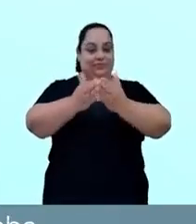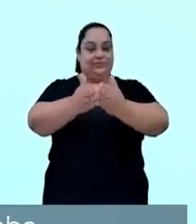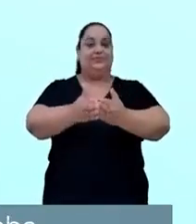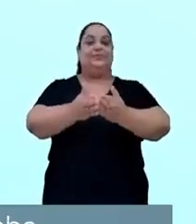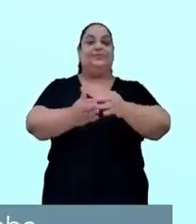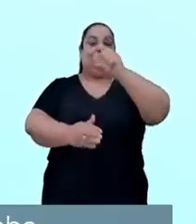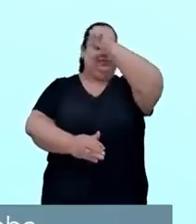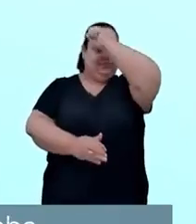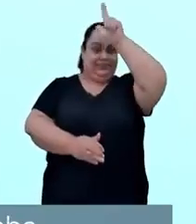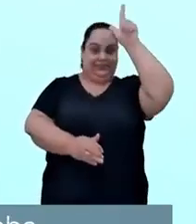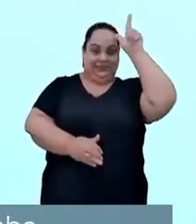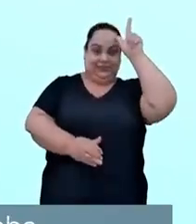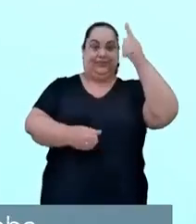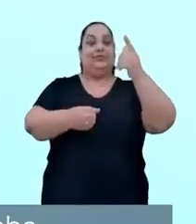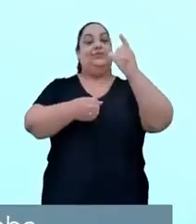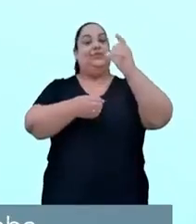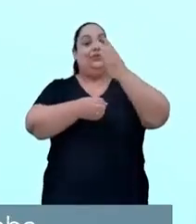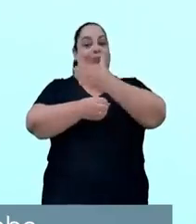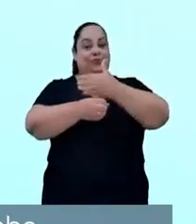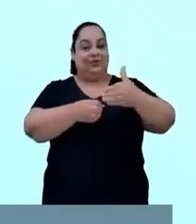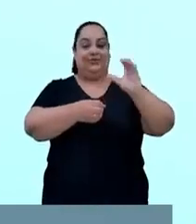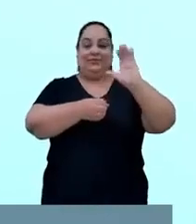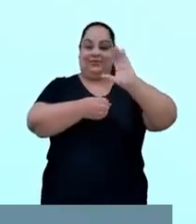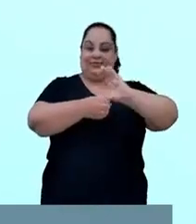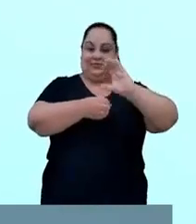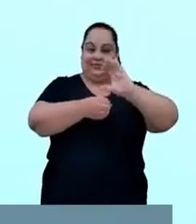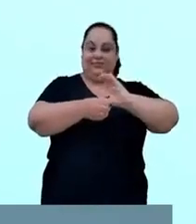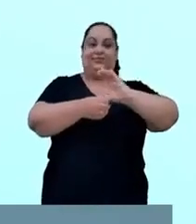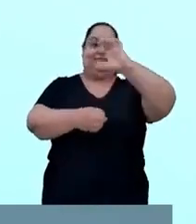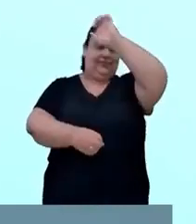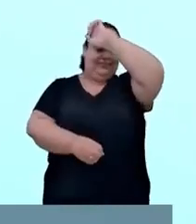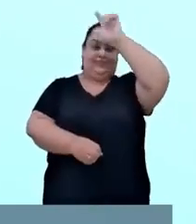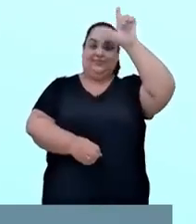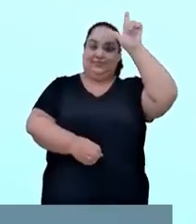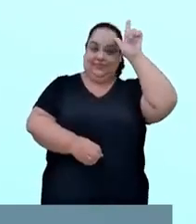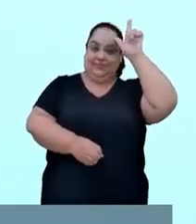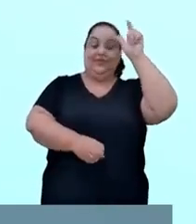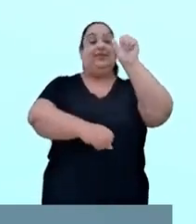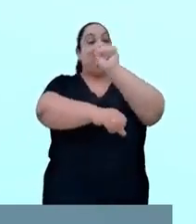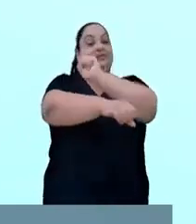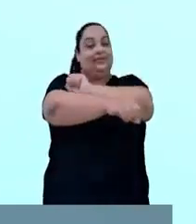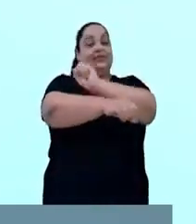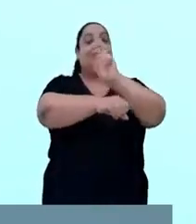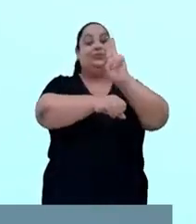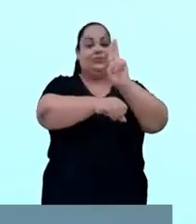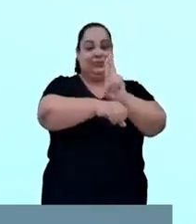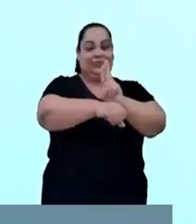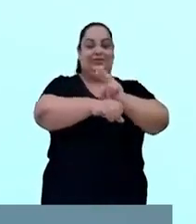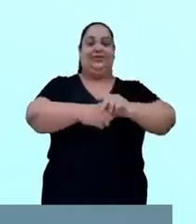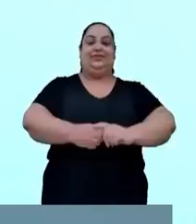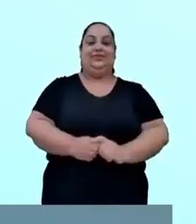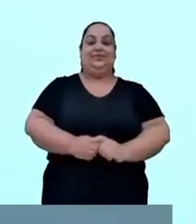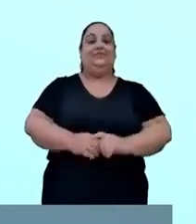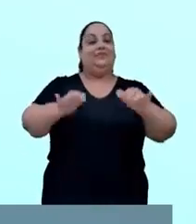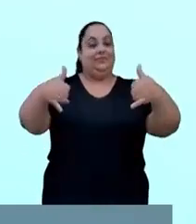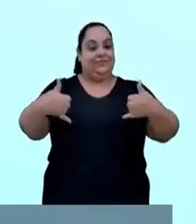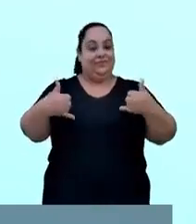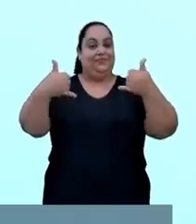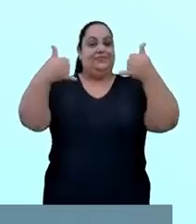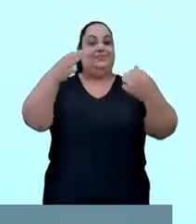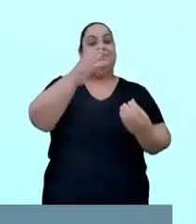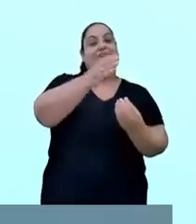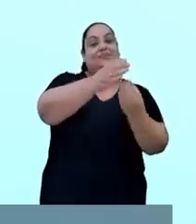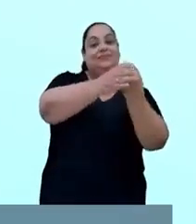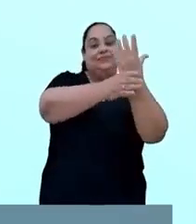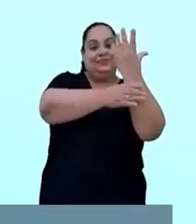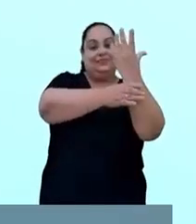Acrelândia, Bujari, Capixaba, Epitaciolândia e Santa Rosa do Purus pelo aniversário